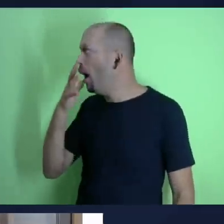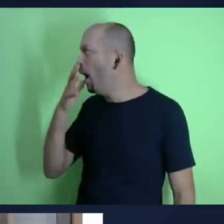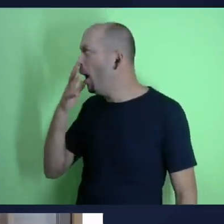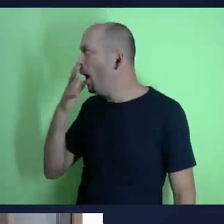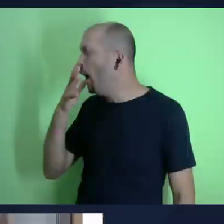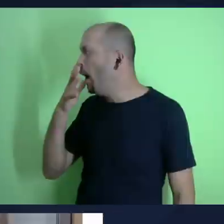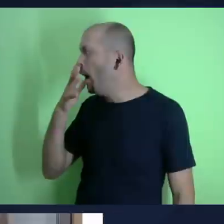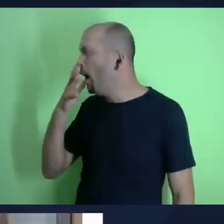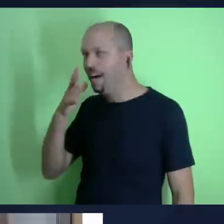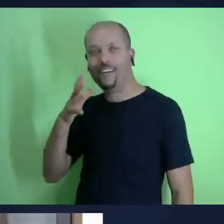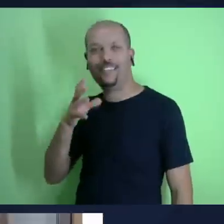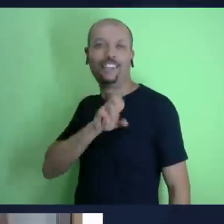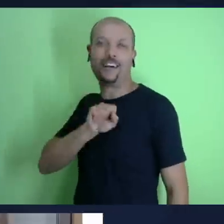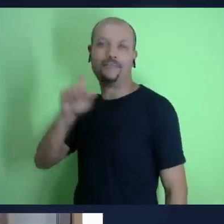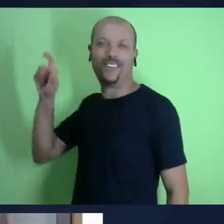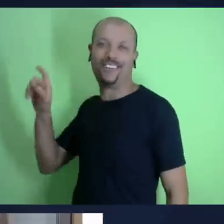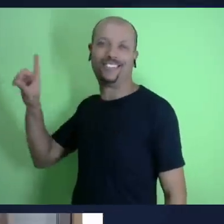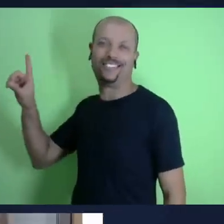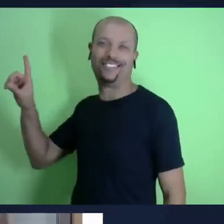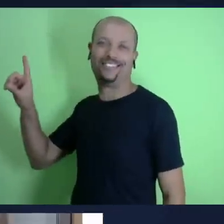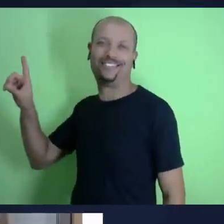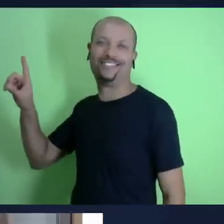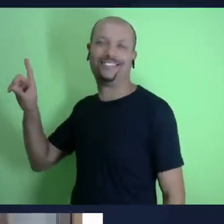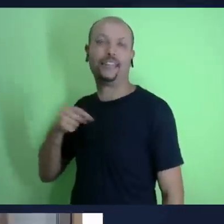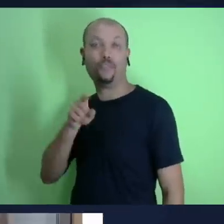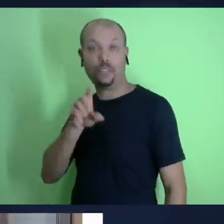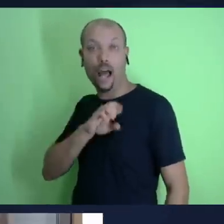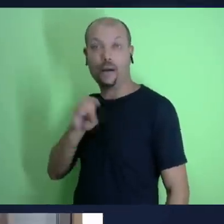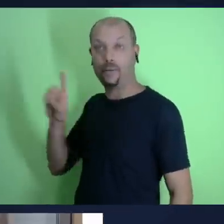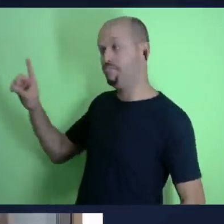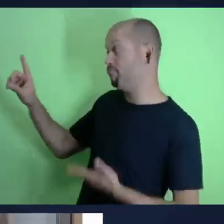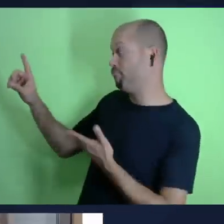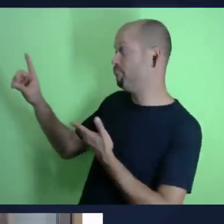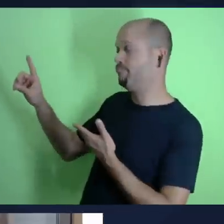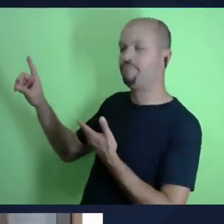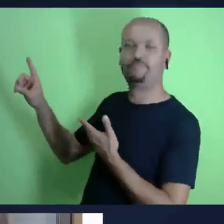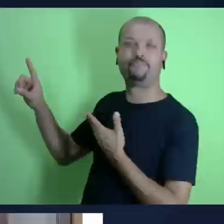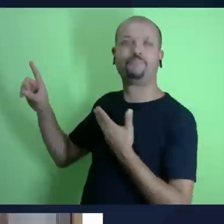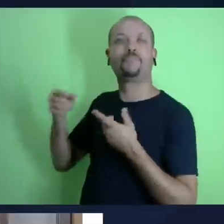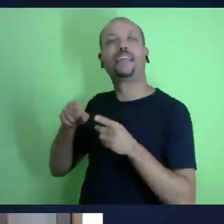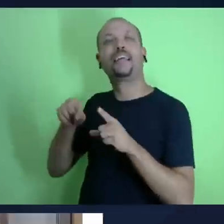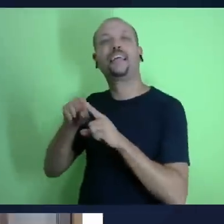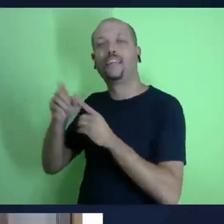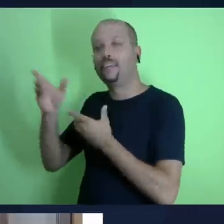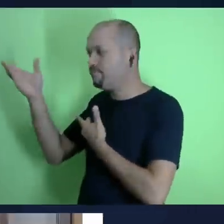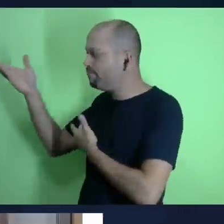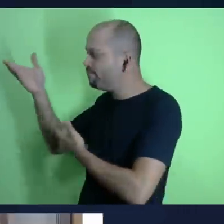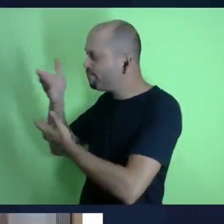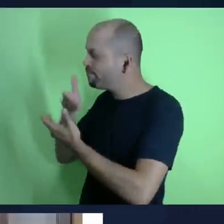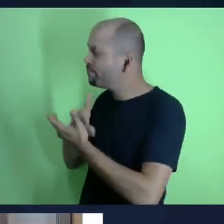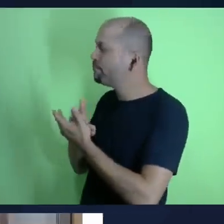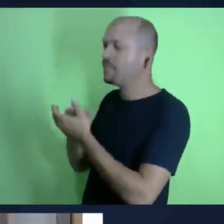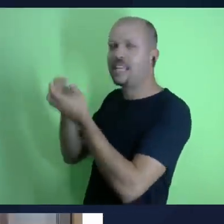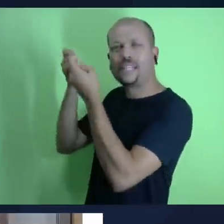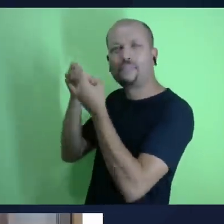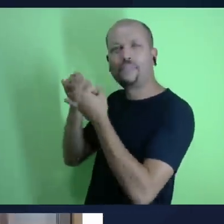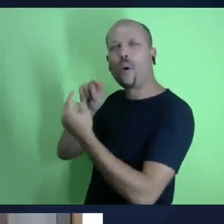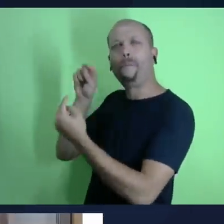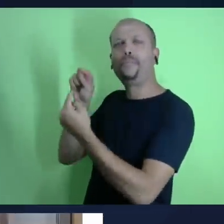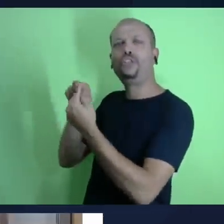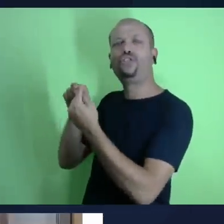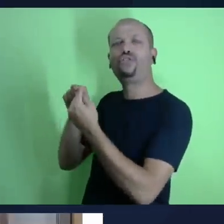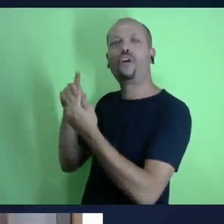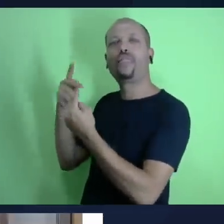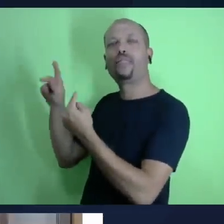nossa vida então a ideia a ideia de Deus para o mundo passa a ser a sua ideia e a gente passa a ter a